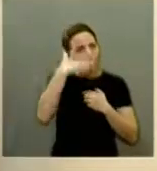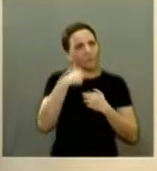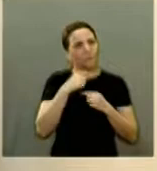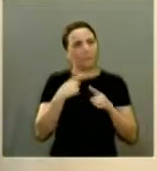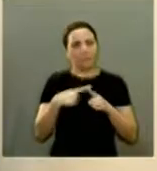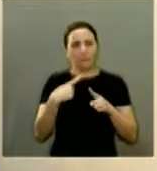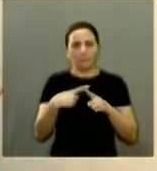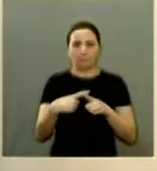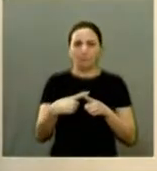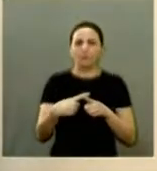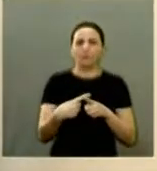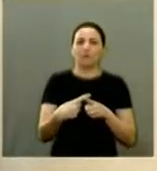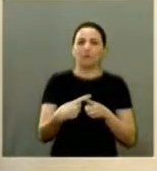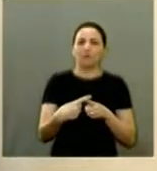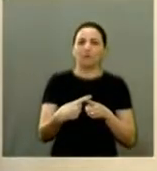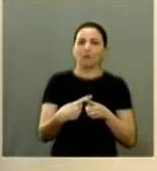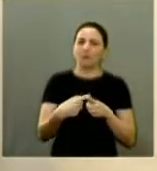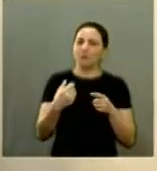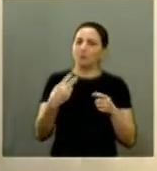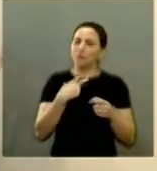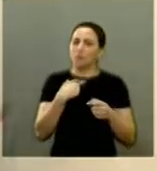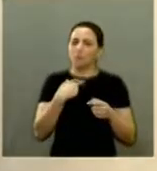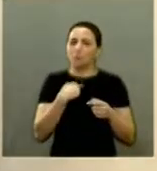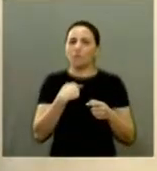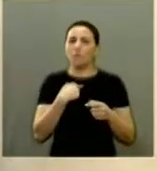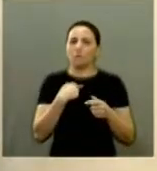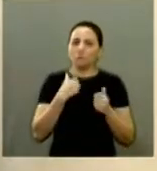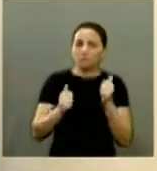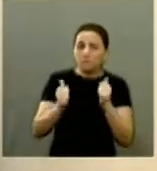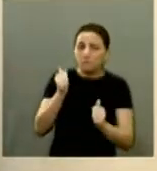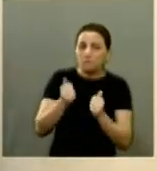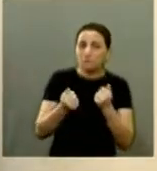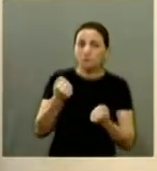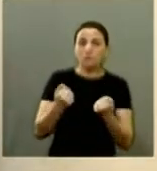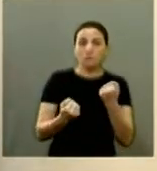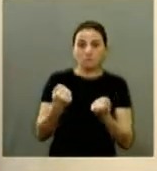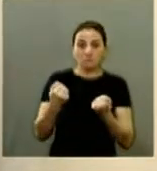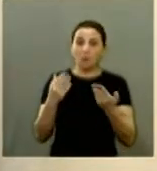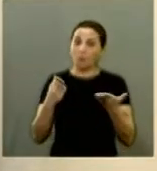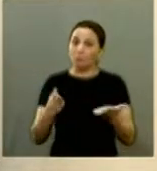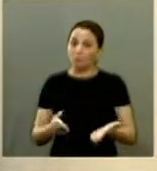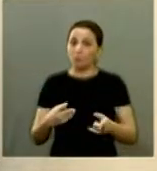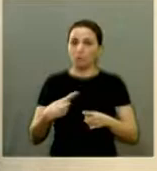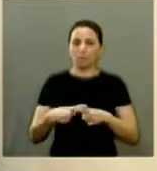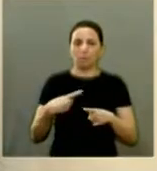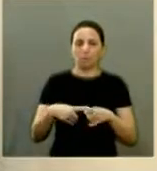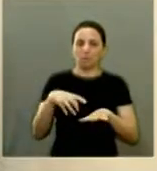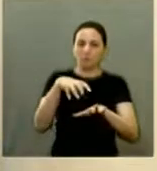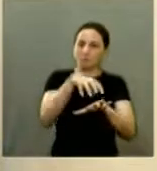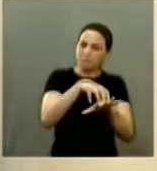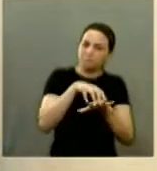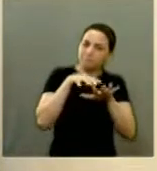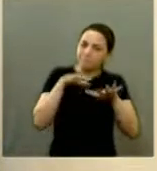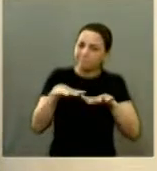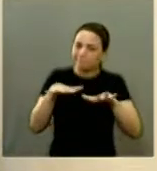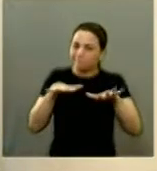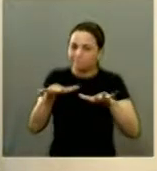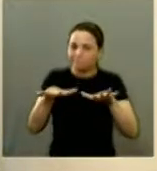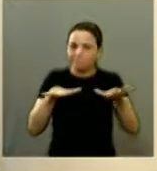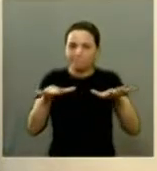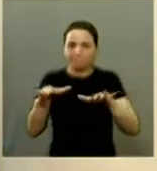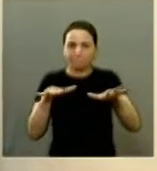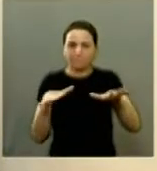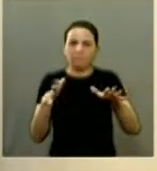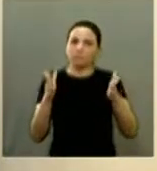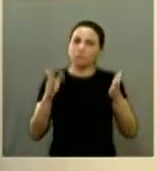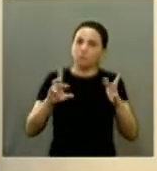ficar no trânsito mesmo né dirigindo o carro porque hoje a mobilidade urbana de Araraquara era uma e